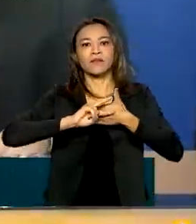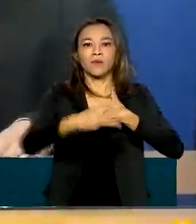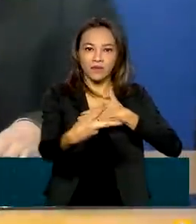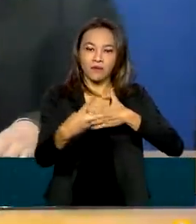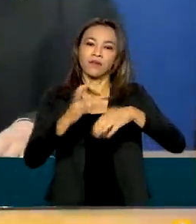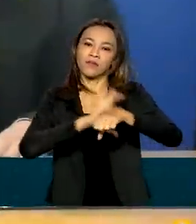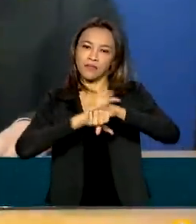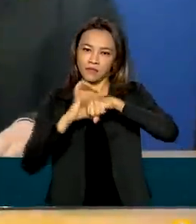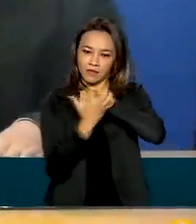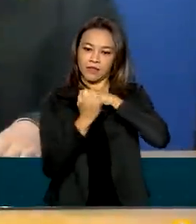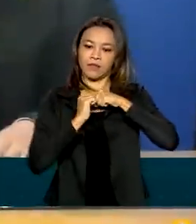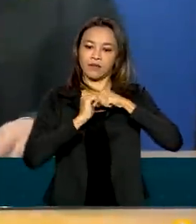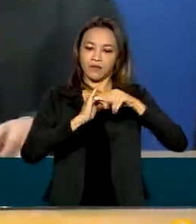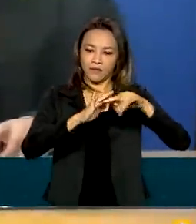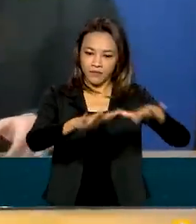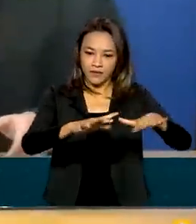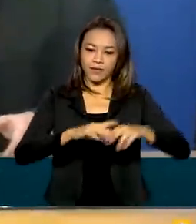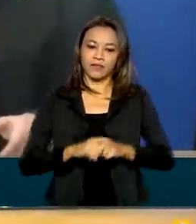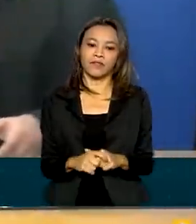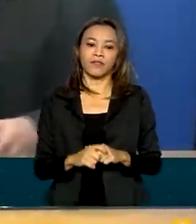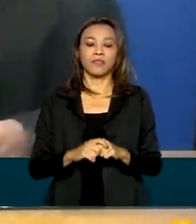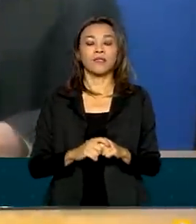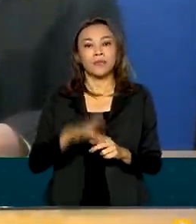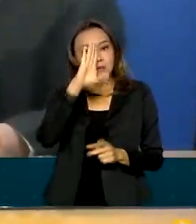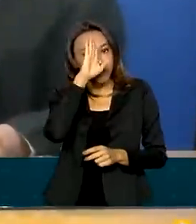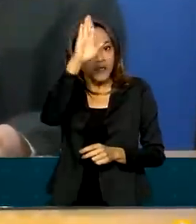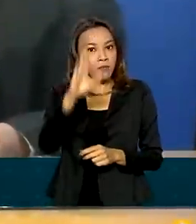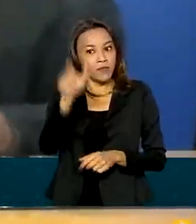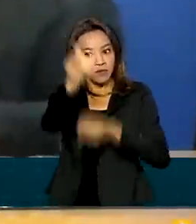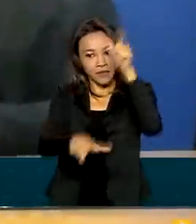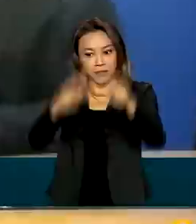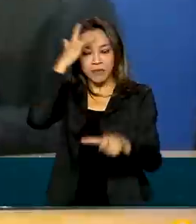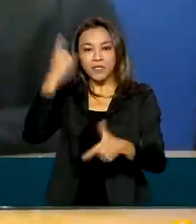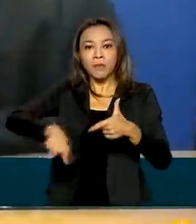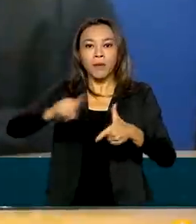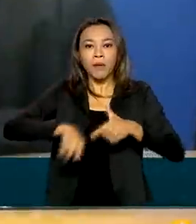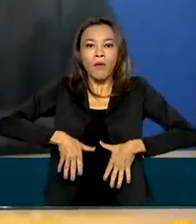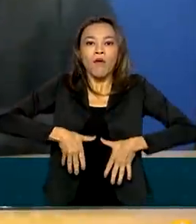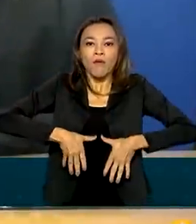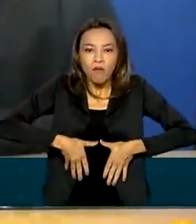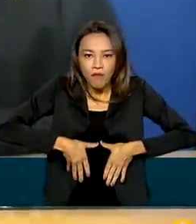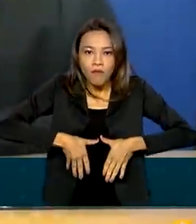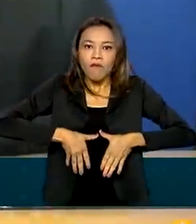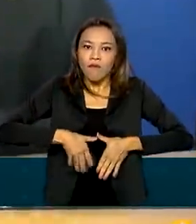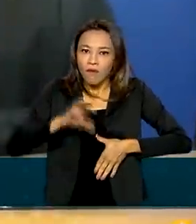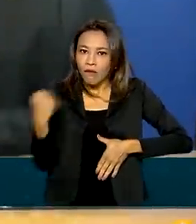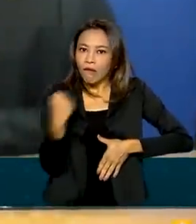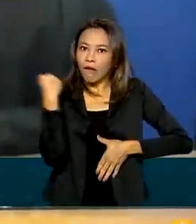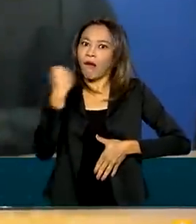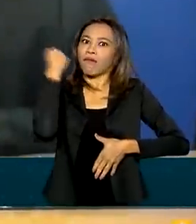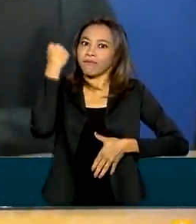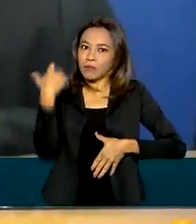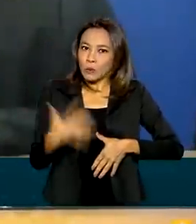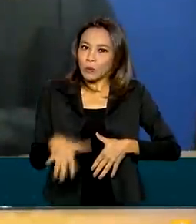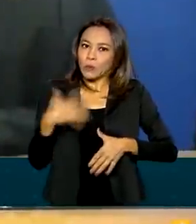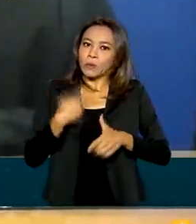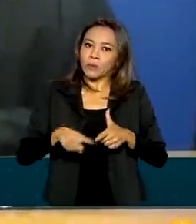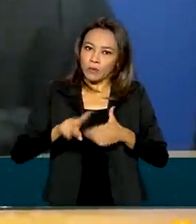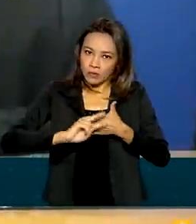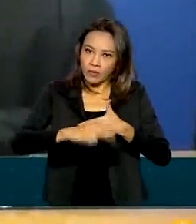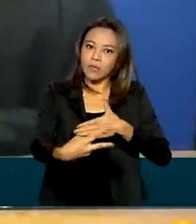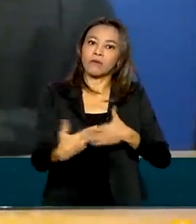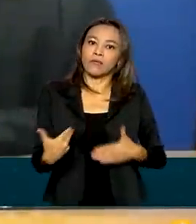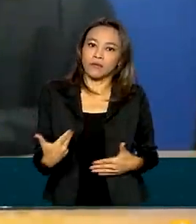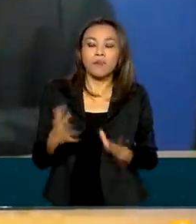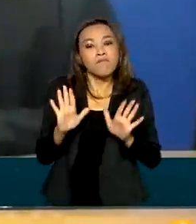-19, notadamente naqueles pacientes com síndromes respiratórias agudas graves. Mas nós temos